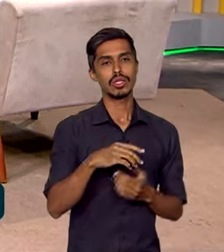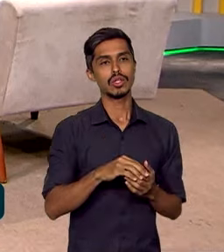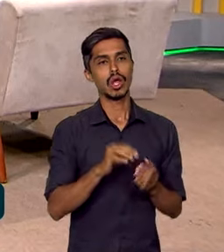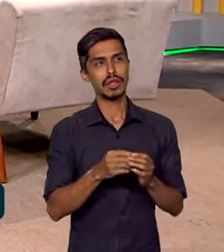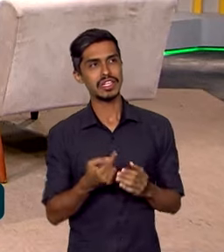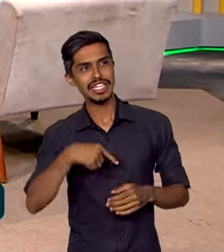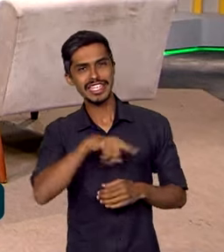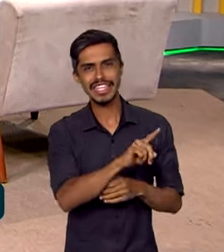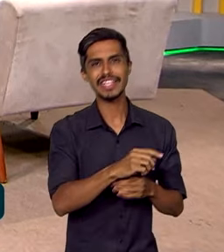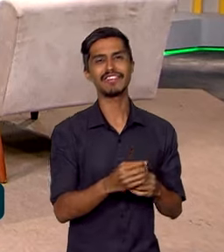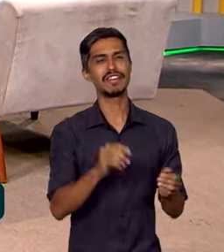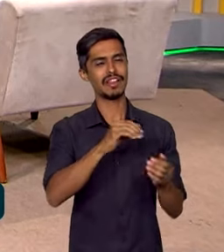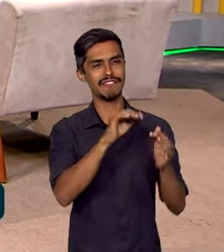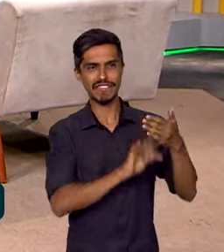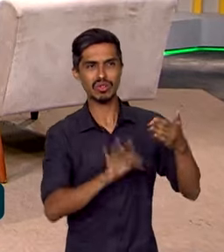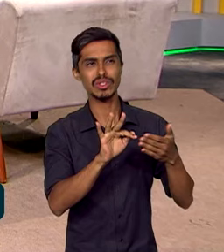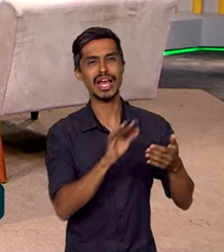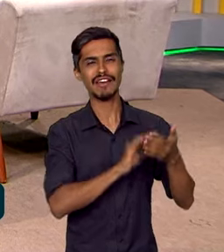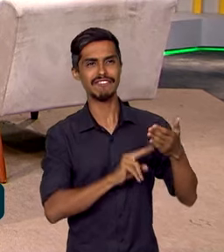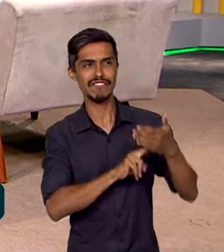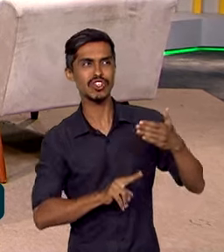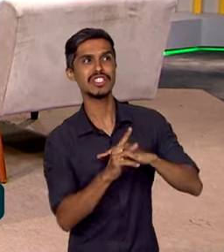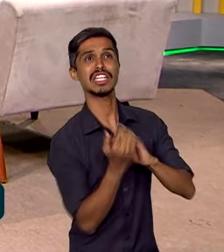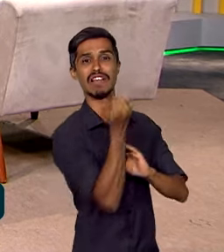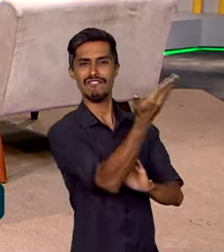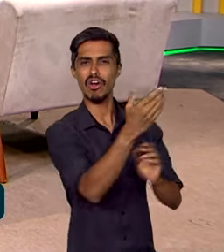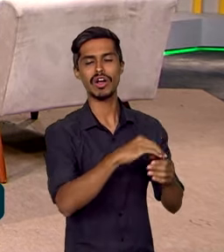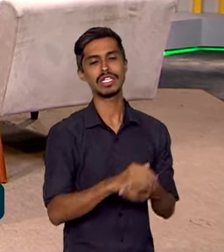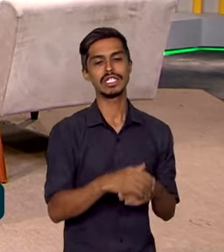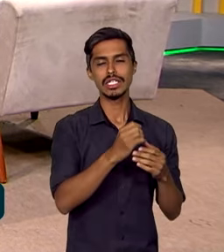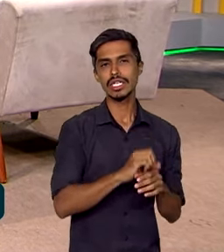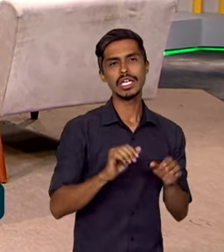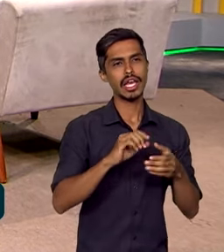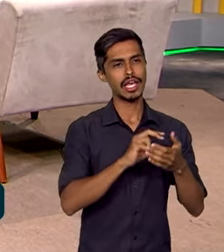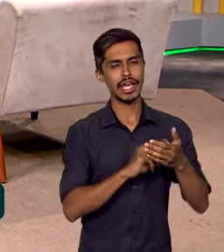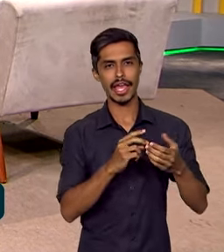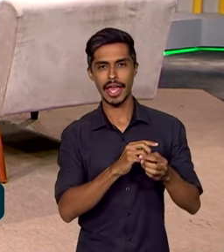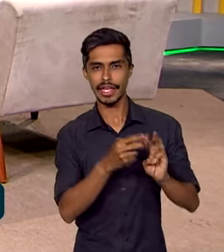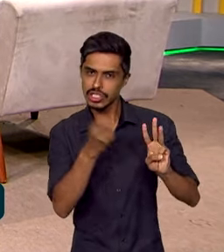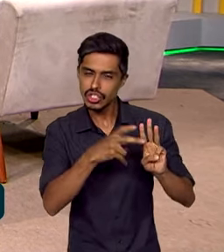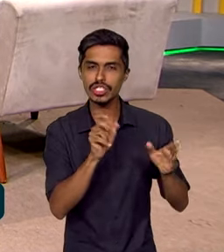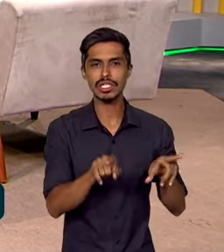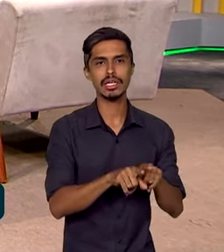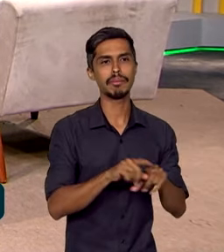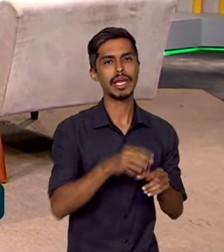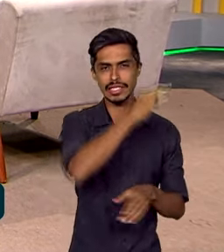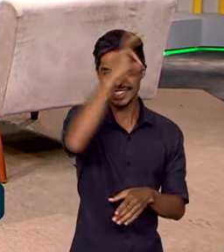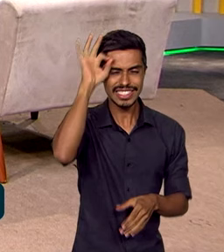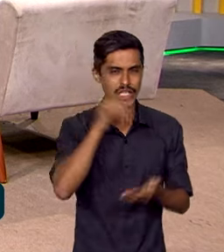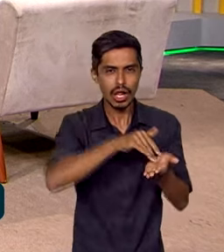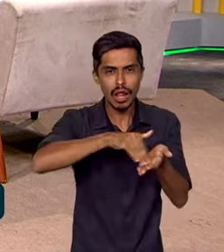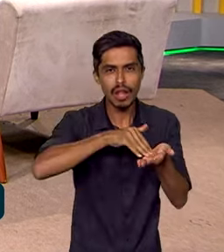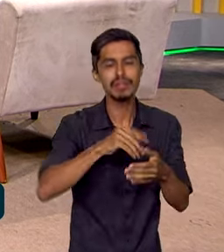no exterior para mulheres negras, indígenas e ciganas. Então, a gente tem uma atuação muito